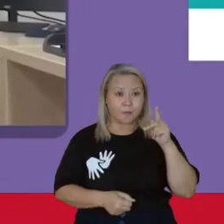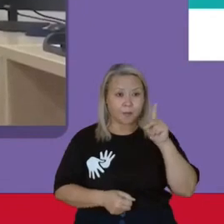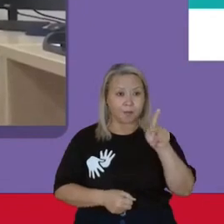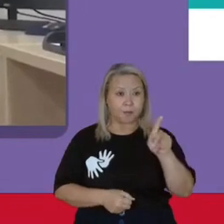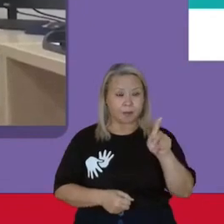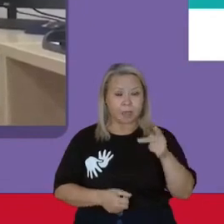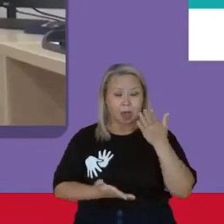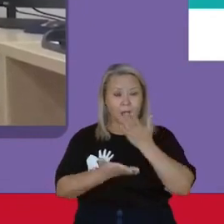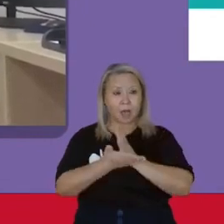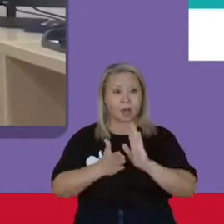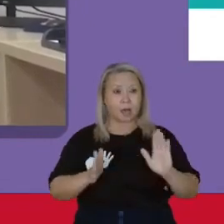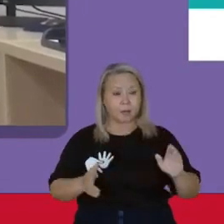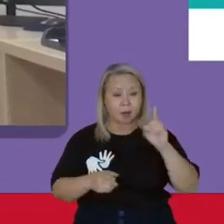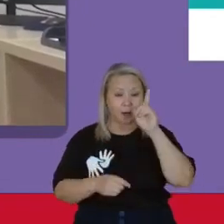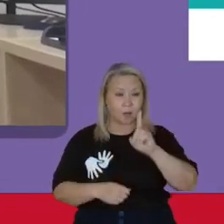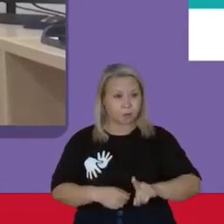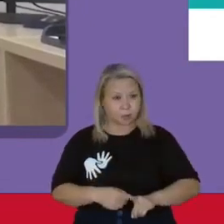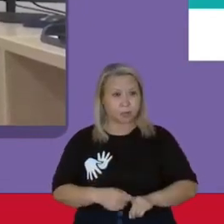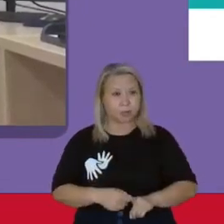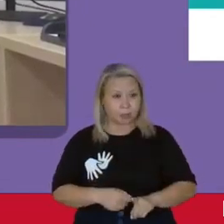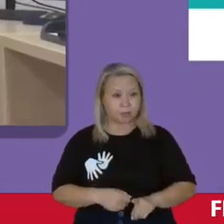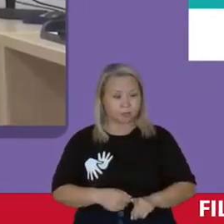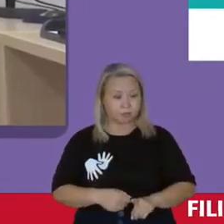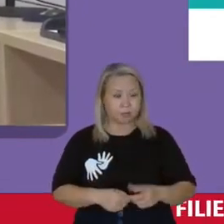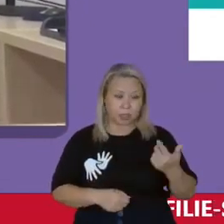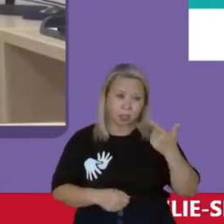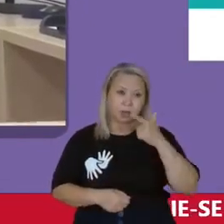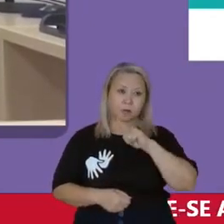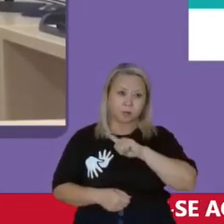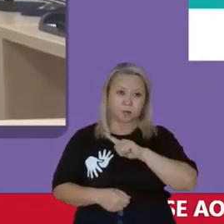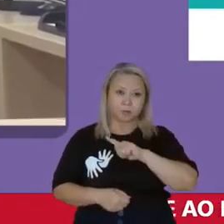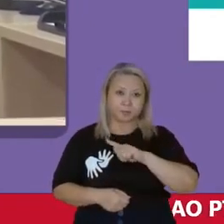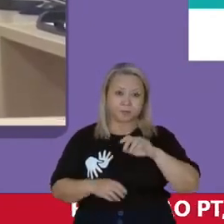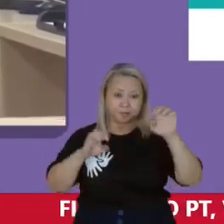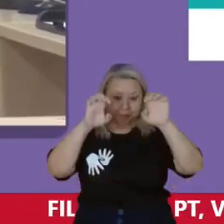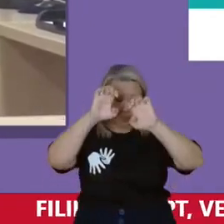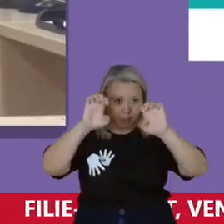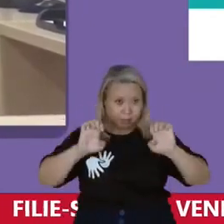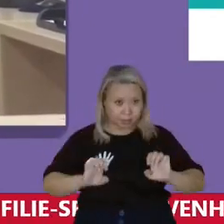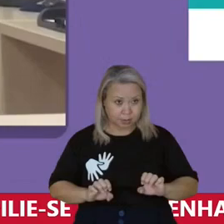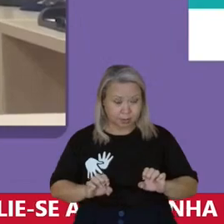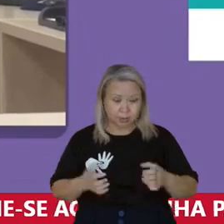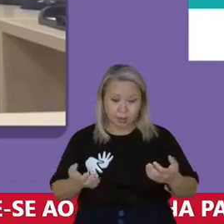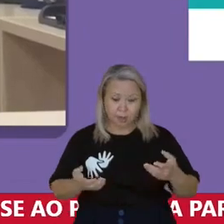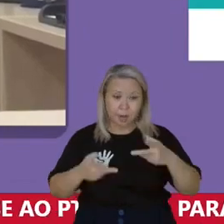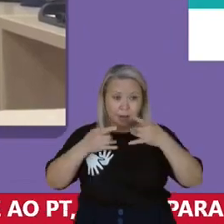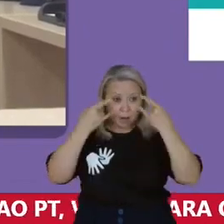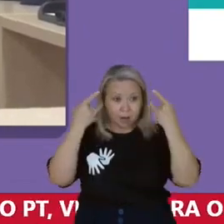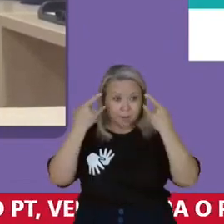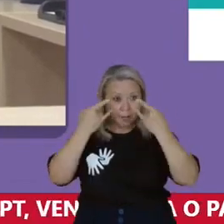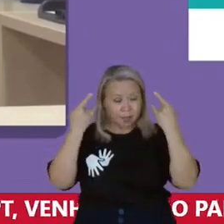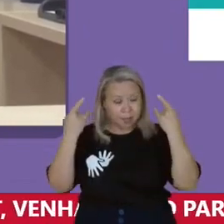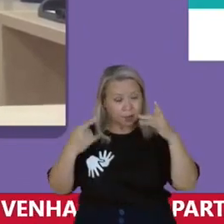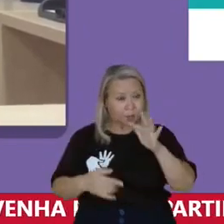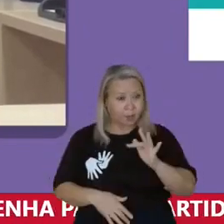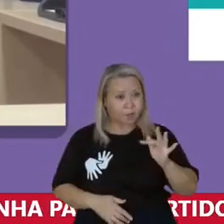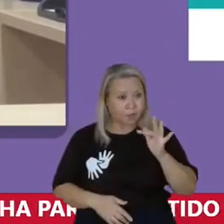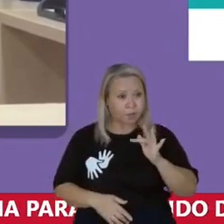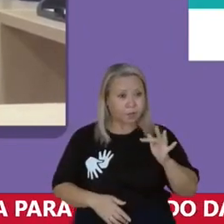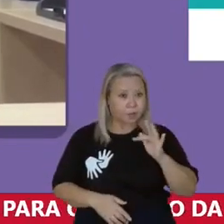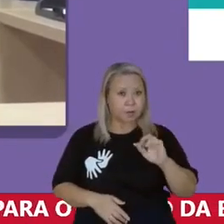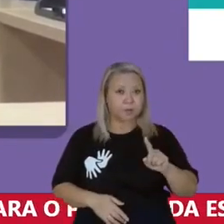Querem acabar com os direitos conquistados deles Nesse sistema capitalista é assim que funciona